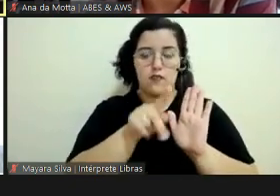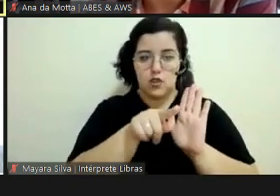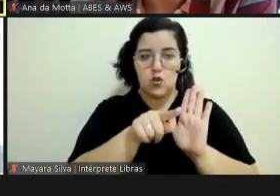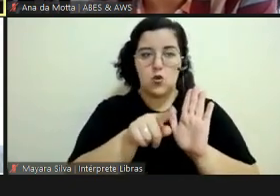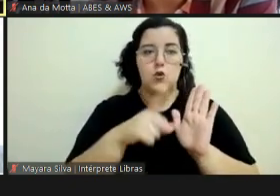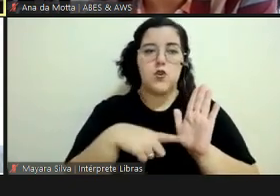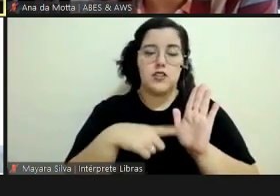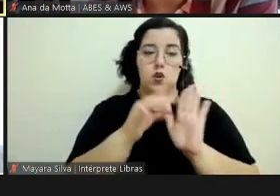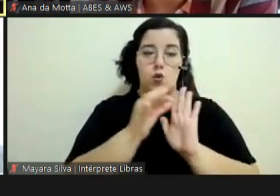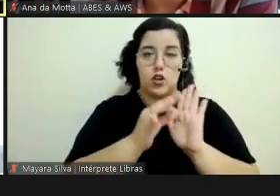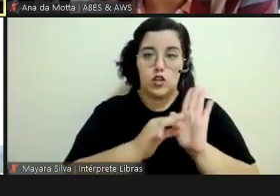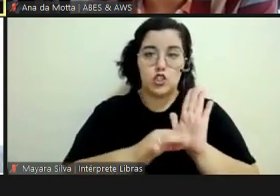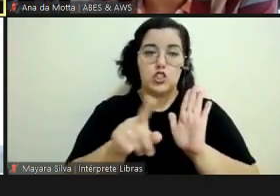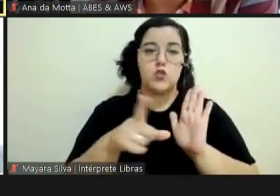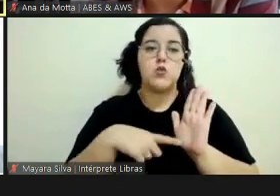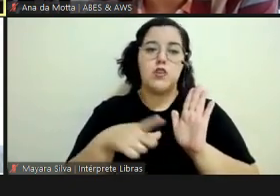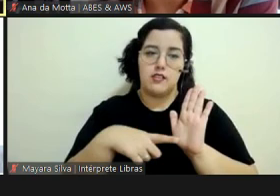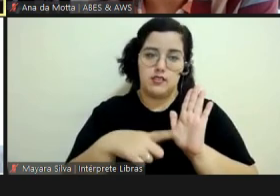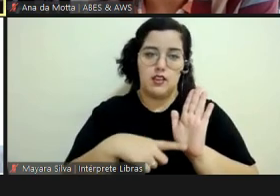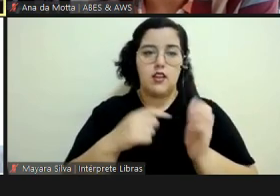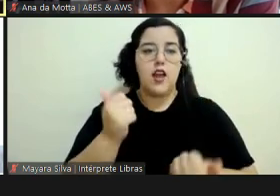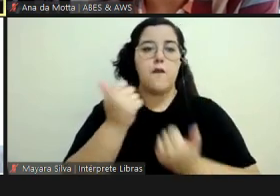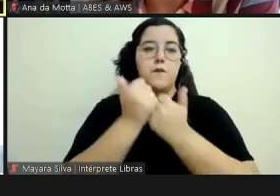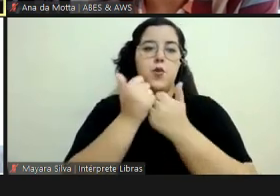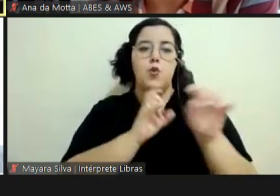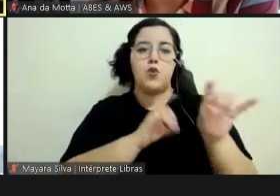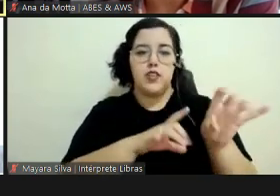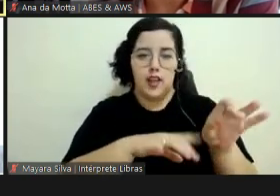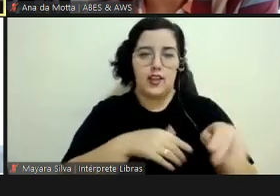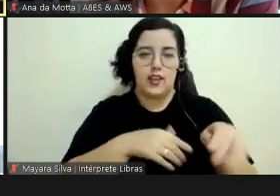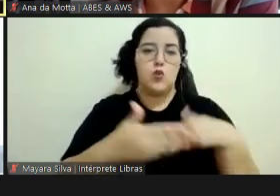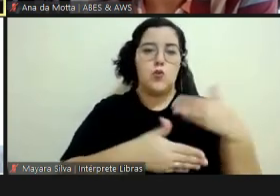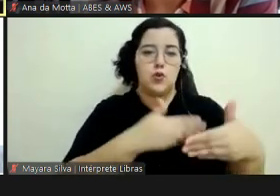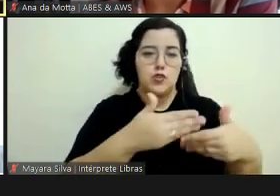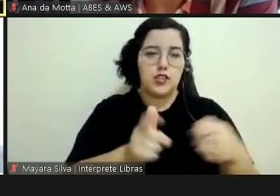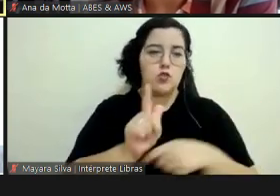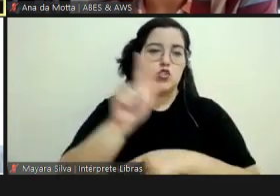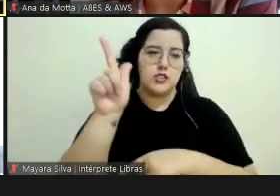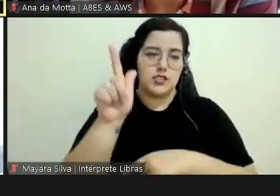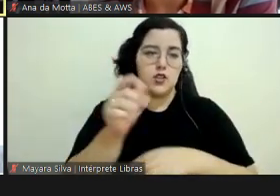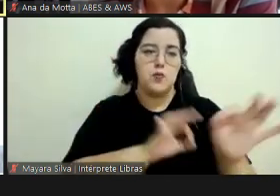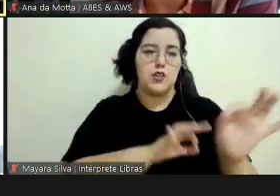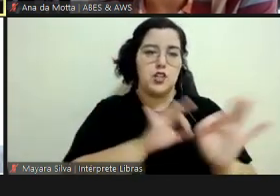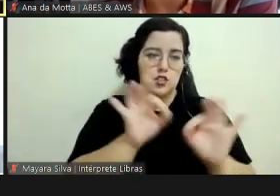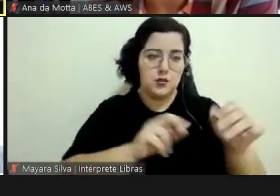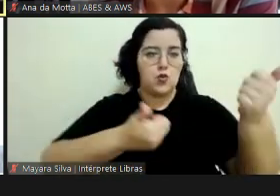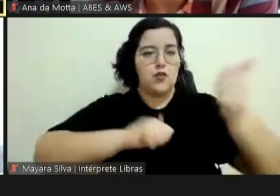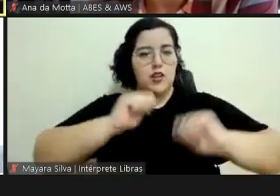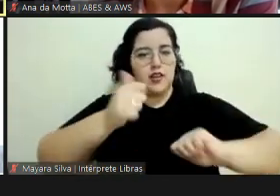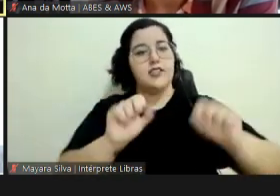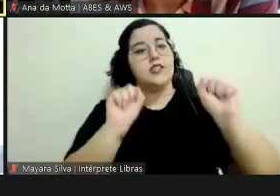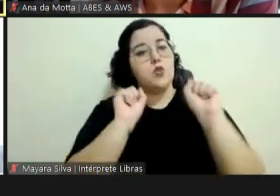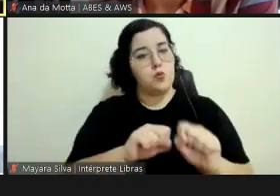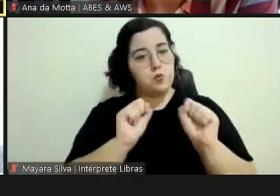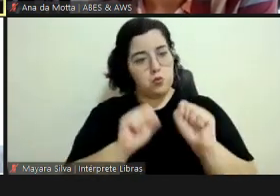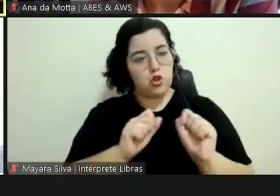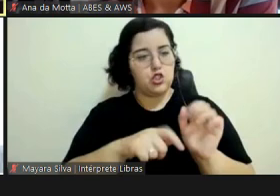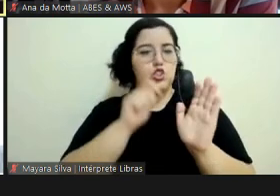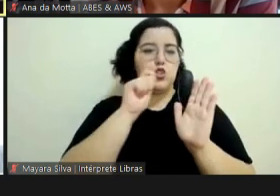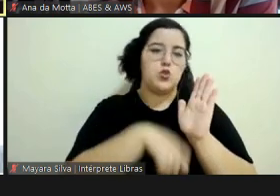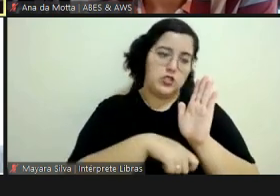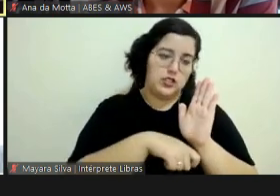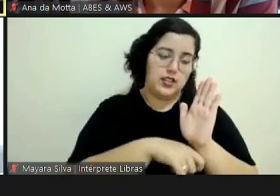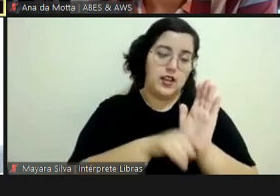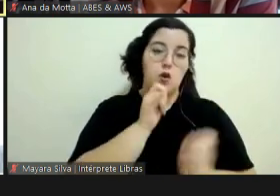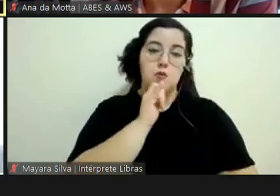processos de gestão, de planejamento, avaliação de contratação, pode ser objeto de contratação. Então, se eu não